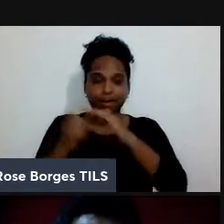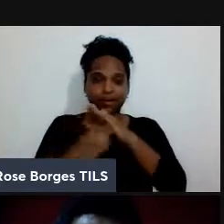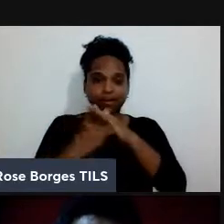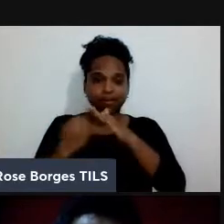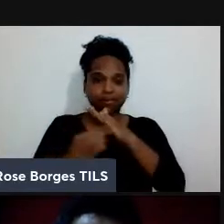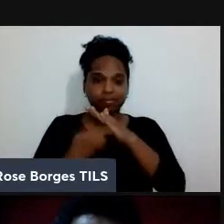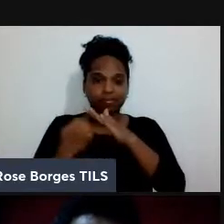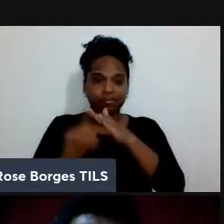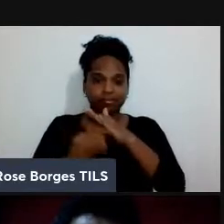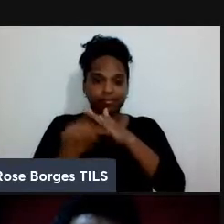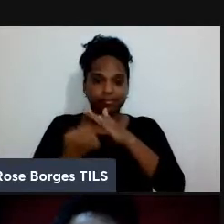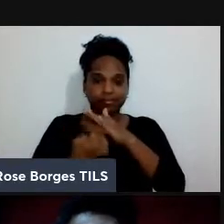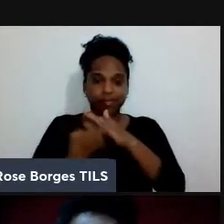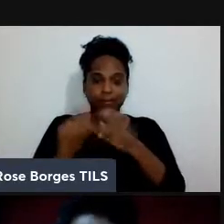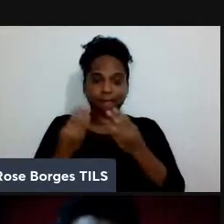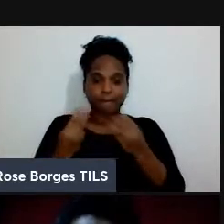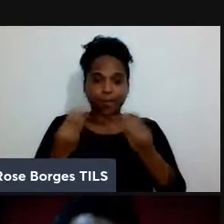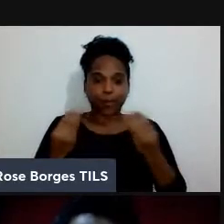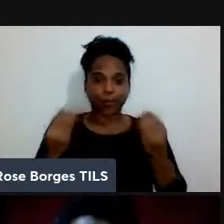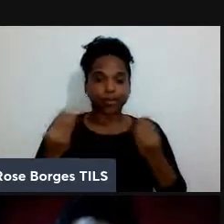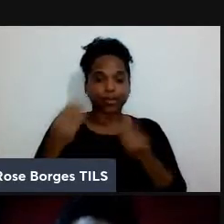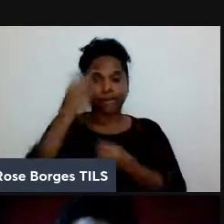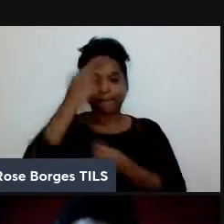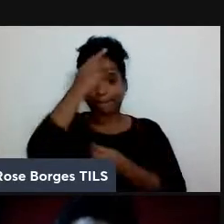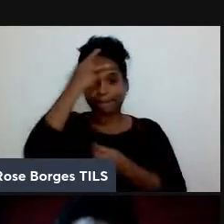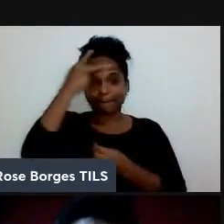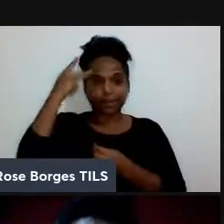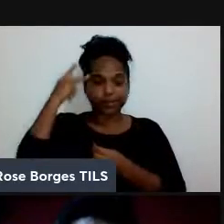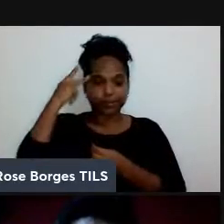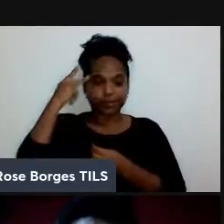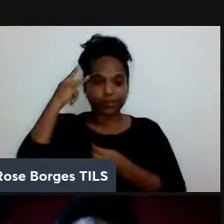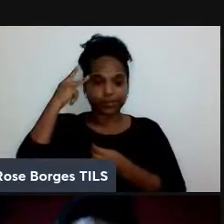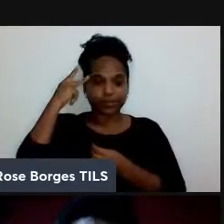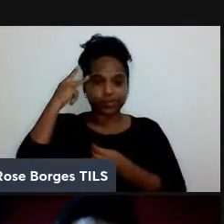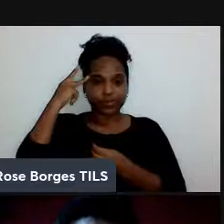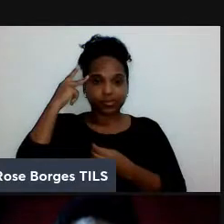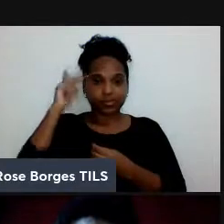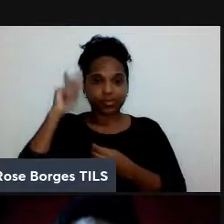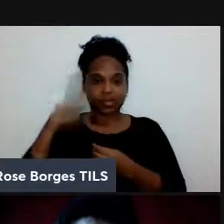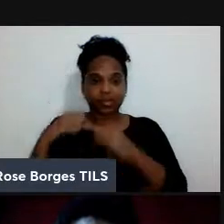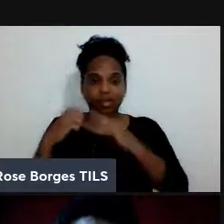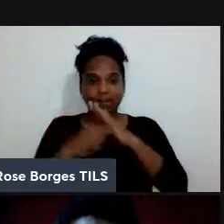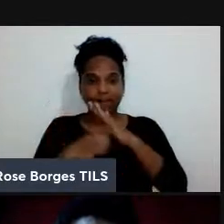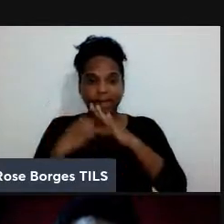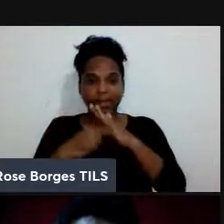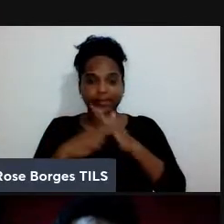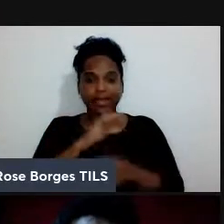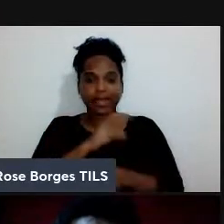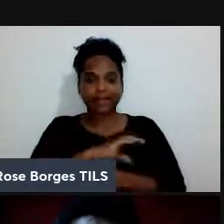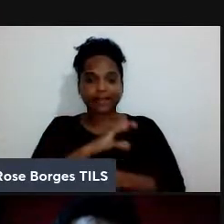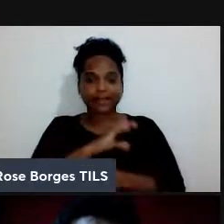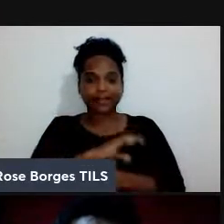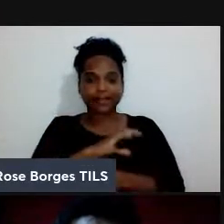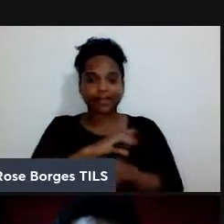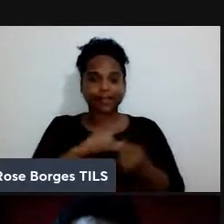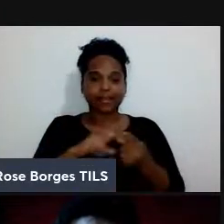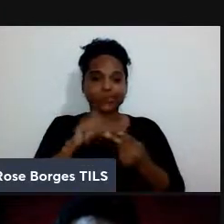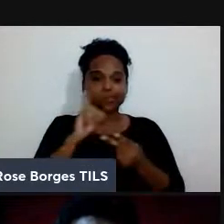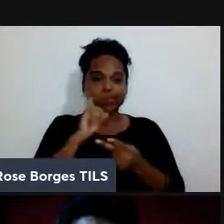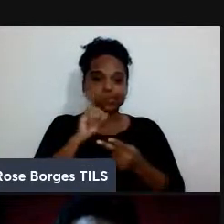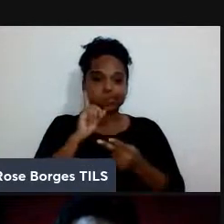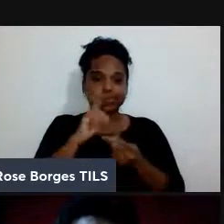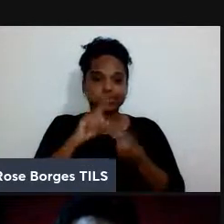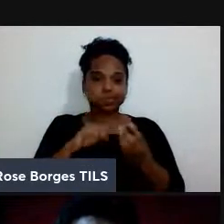enorme então assim são empresas no Canadá nos Estados Unidos na China em Abu